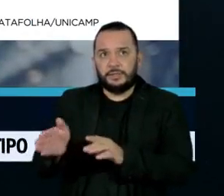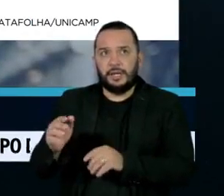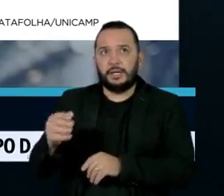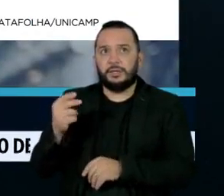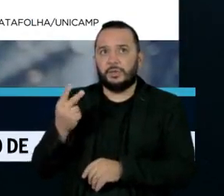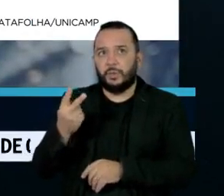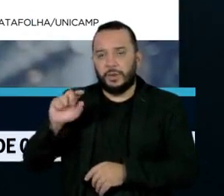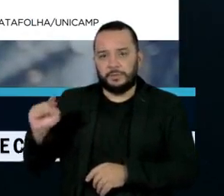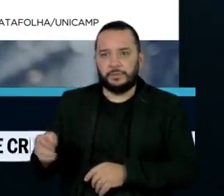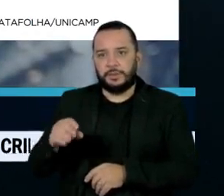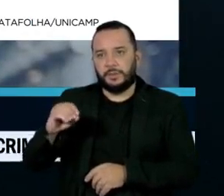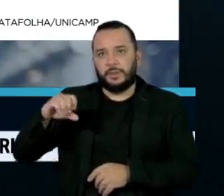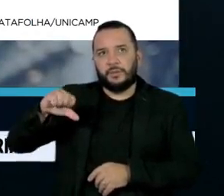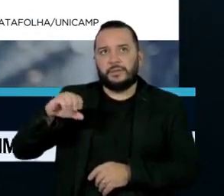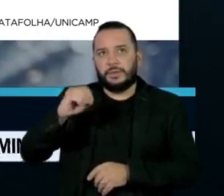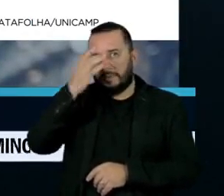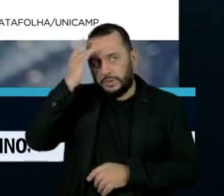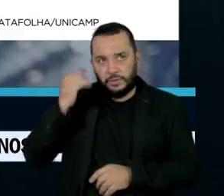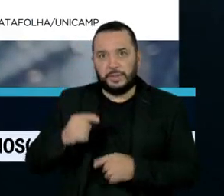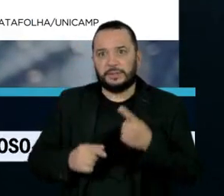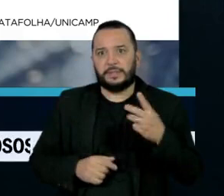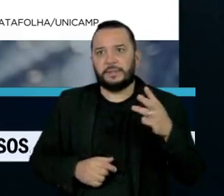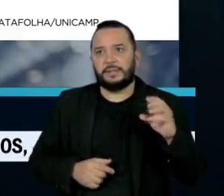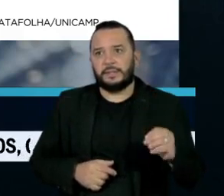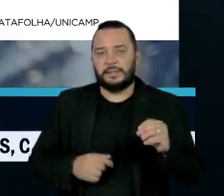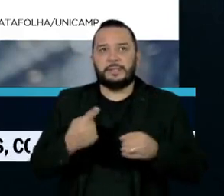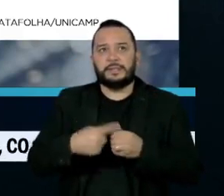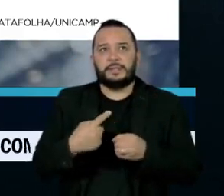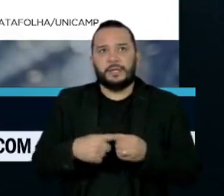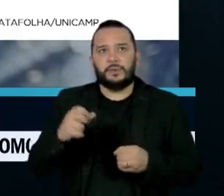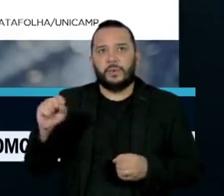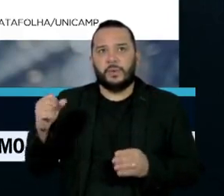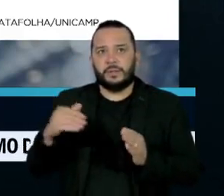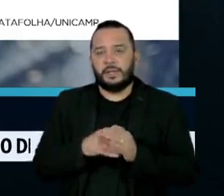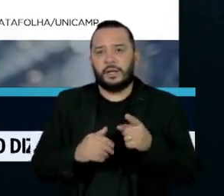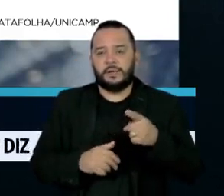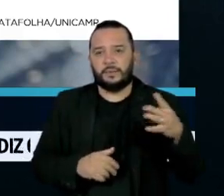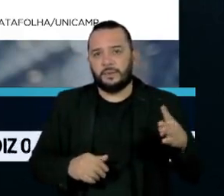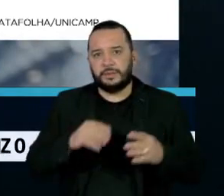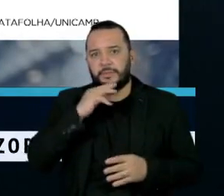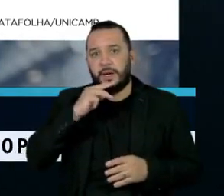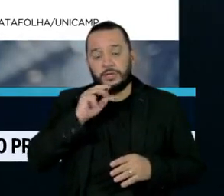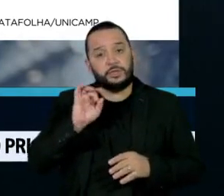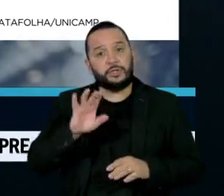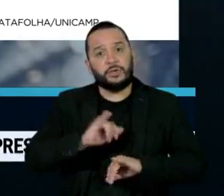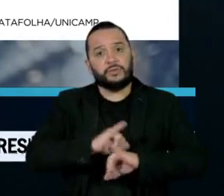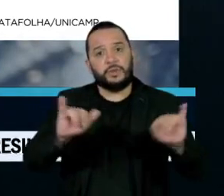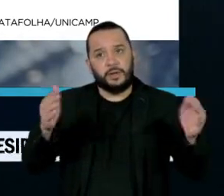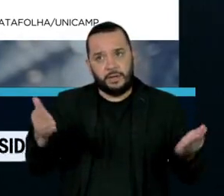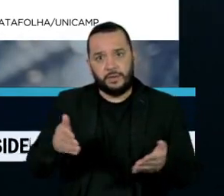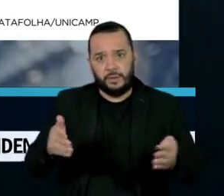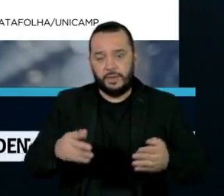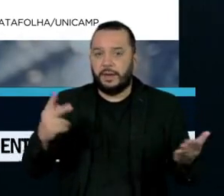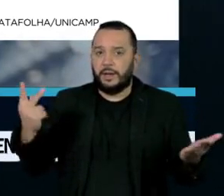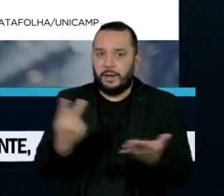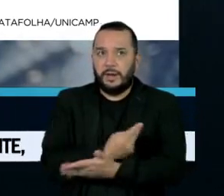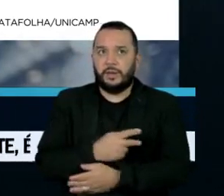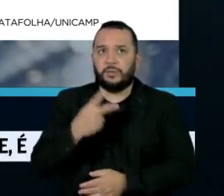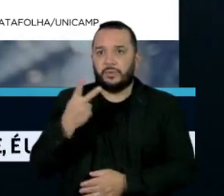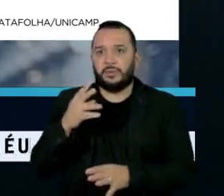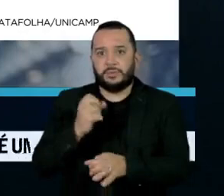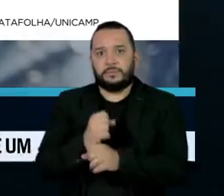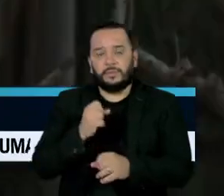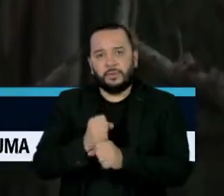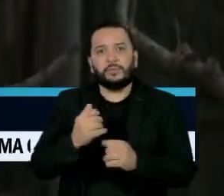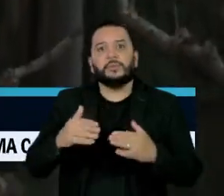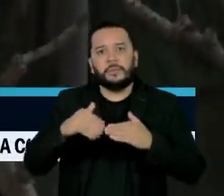pessoas de 130 cidades entre 8 e 14 de março, mas só foi divulgada agora. A margem de erro é de dois pontos